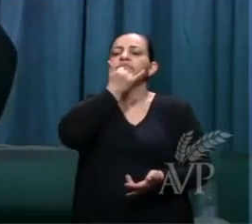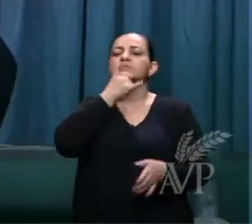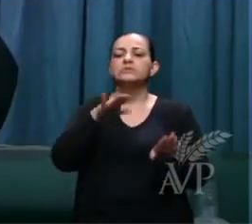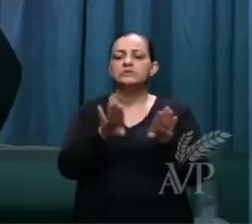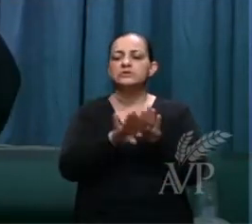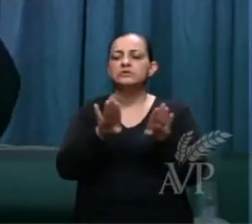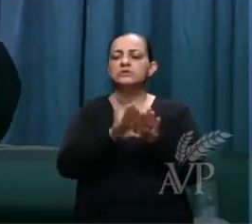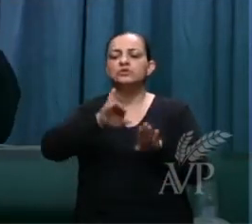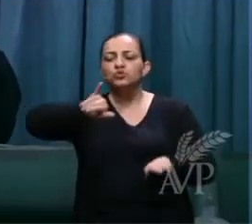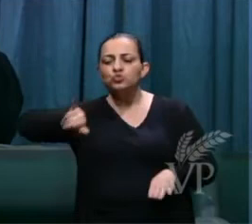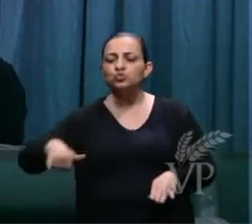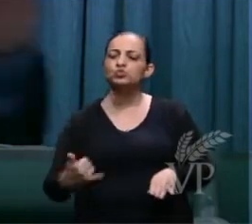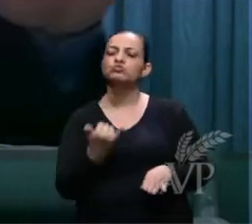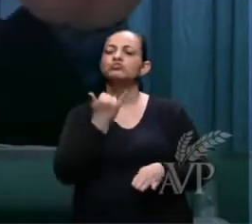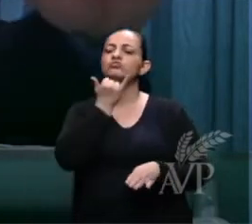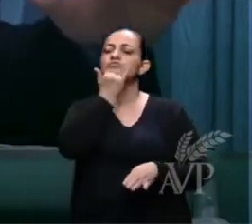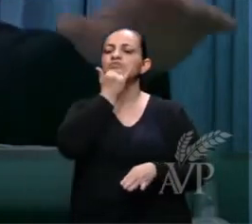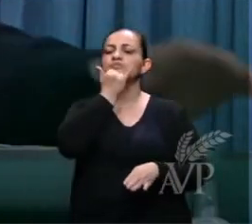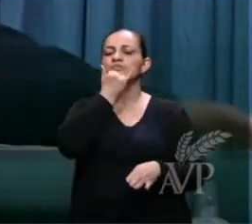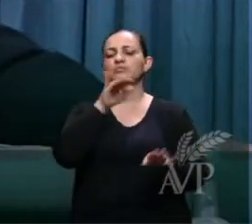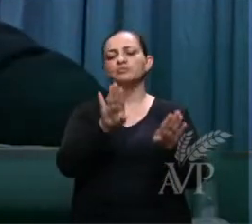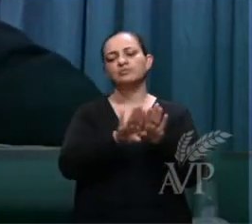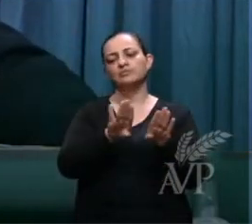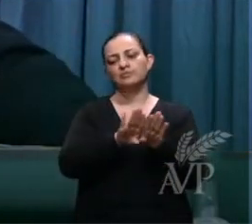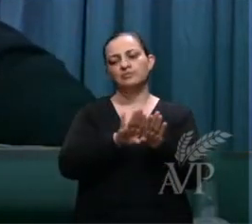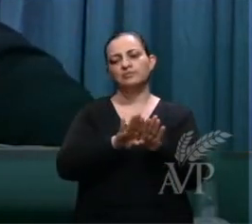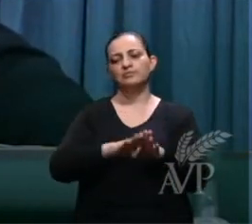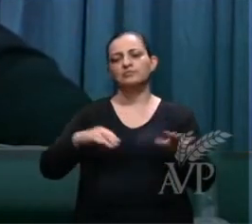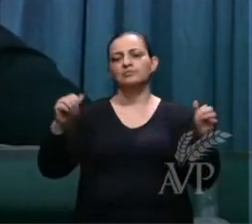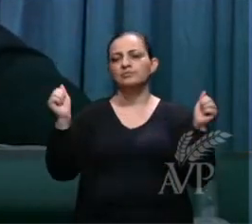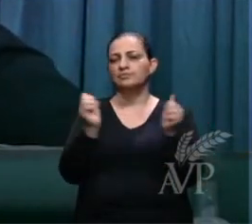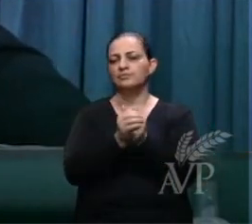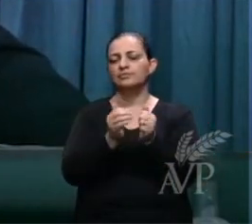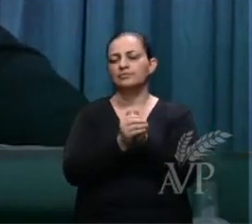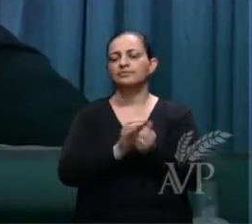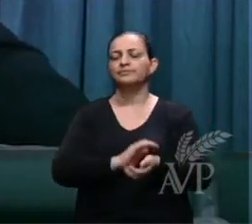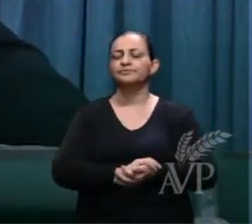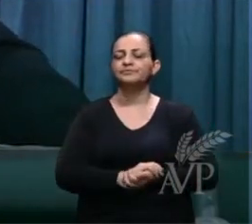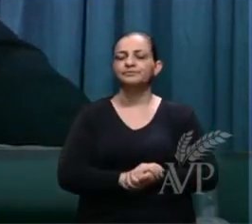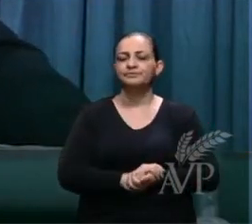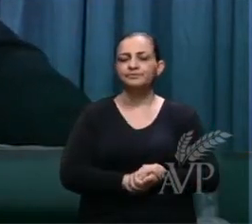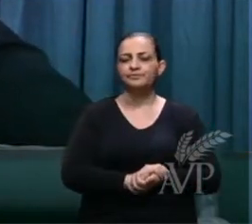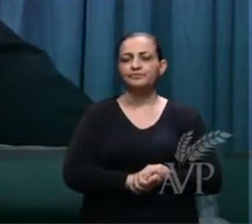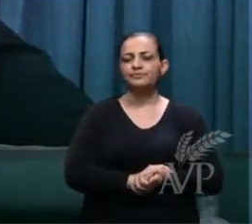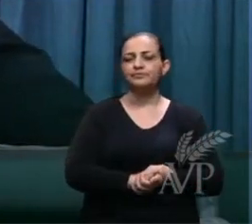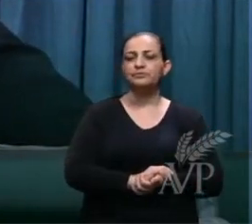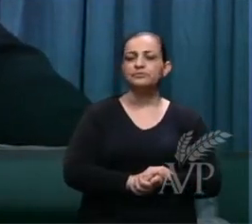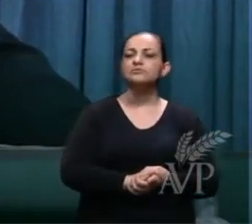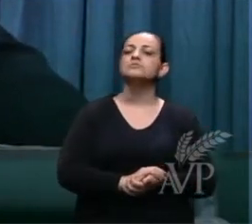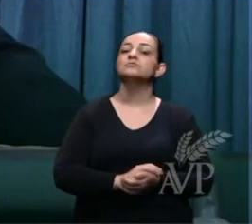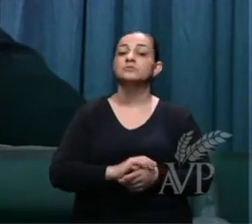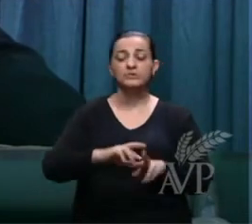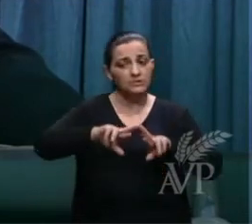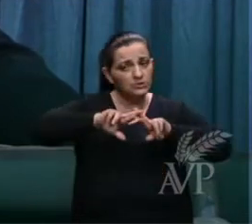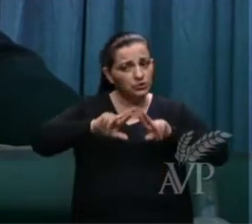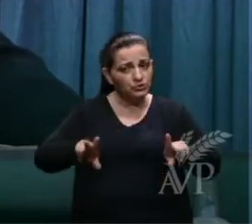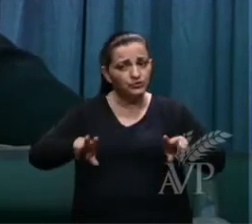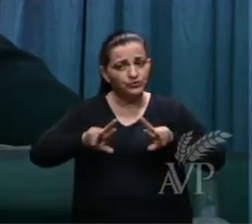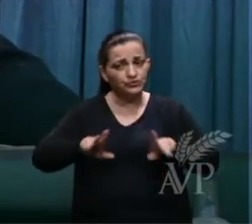justificados aleluias há uma diferença